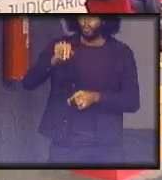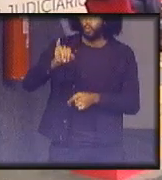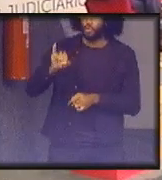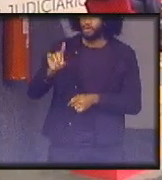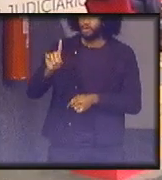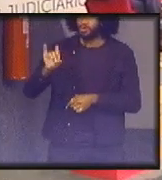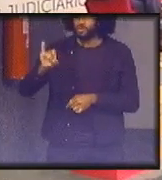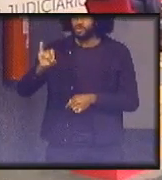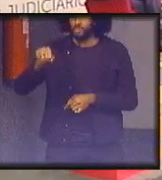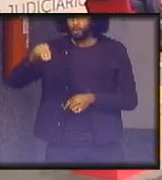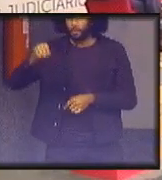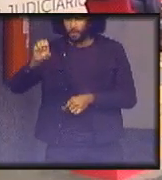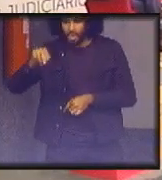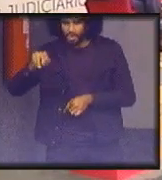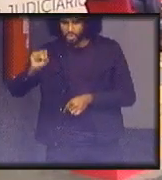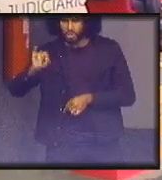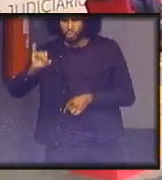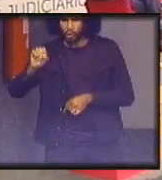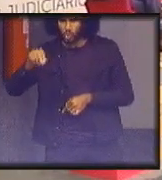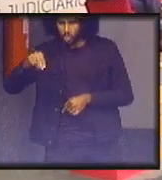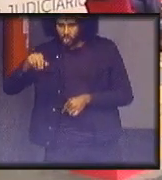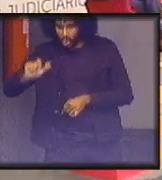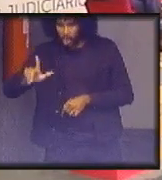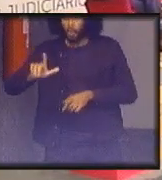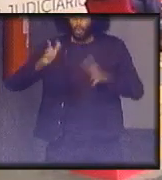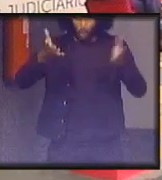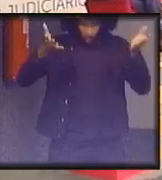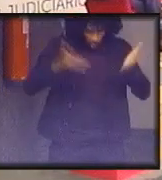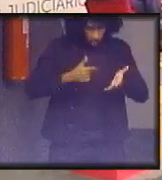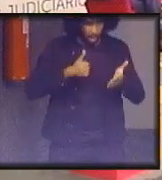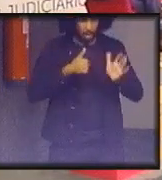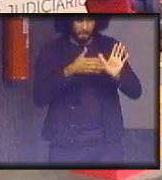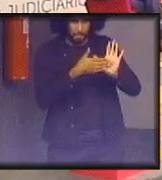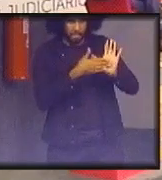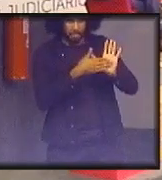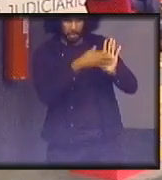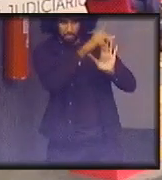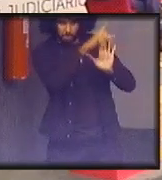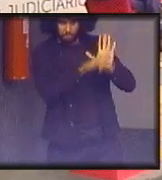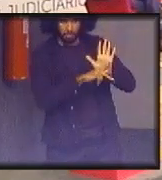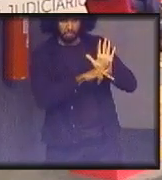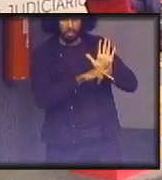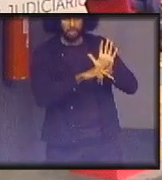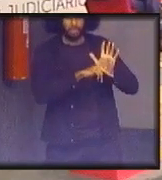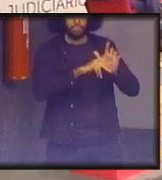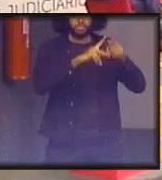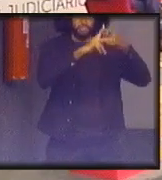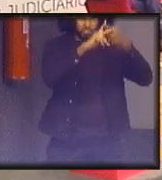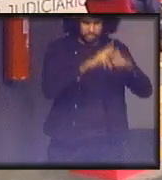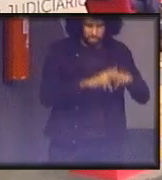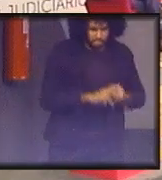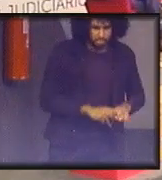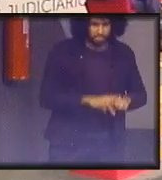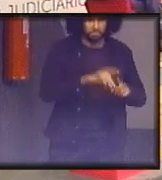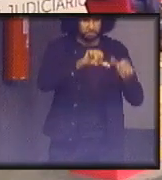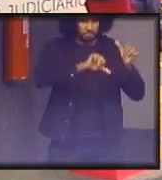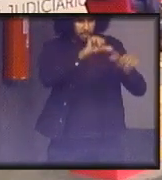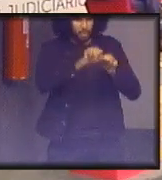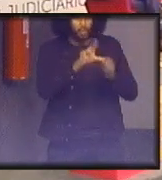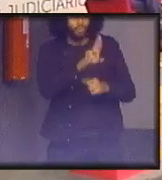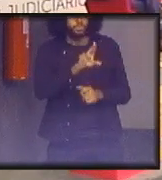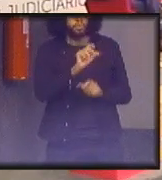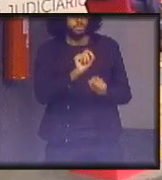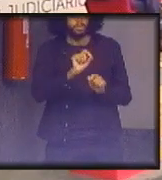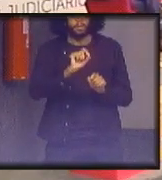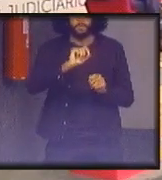hoje capacidade de propor projetos alterações usando o que a